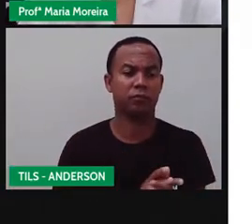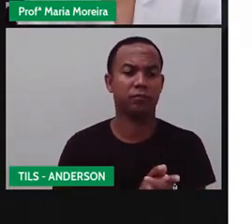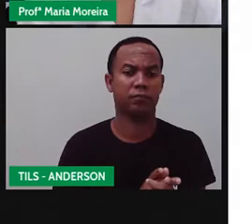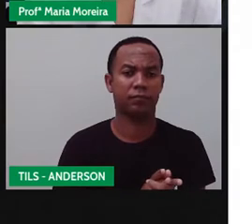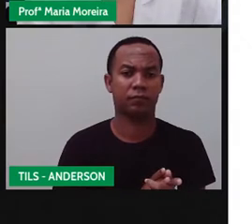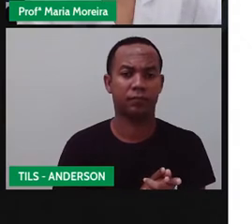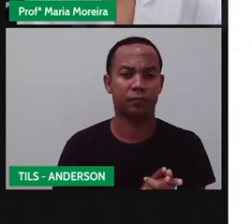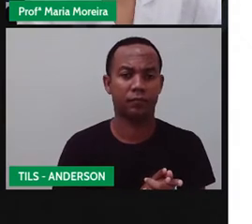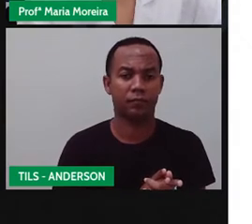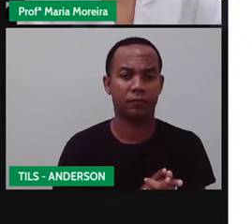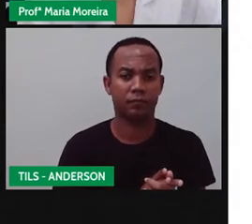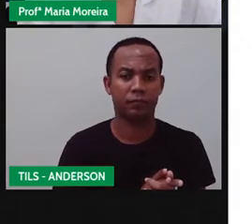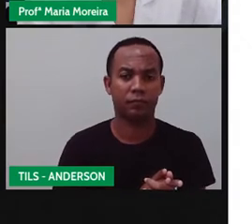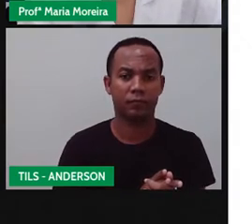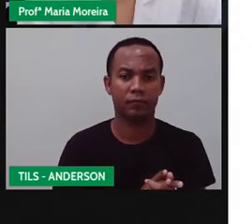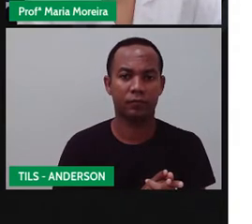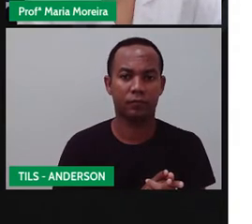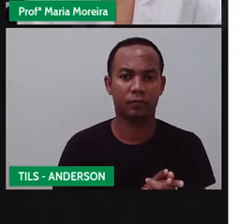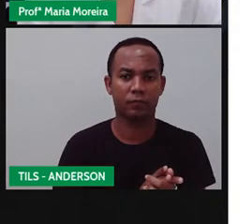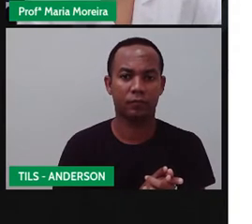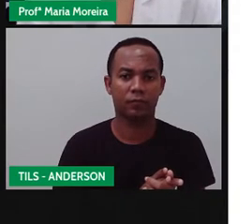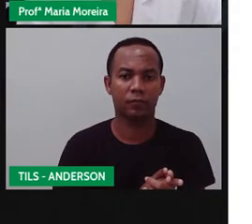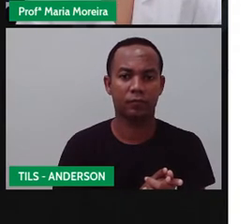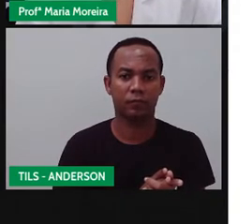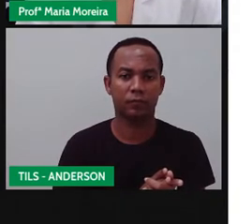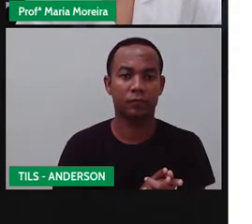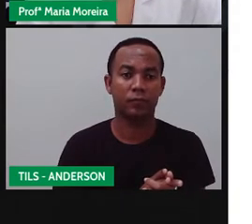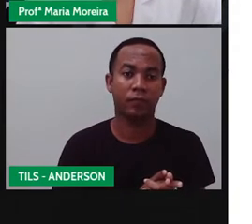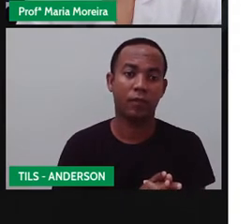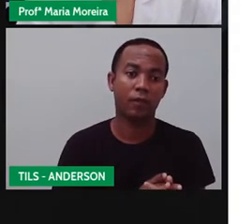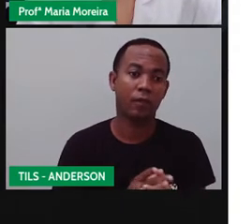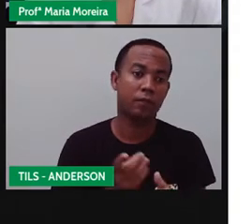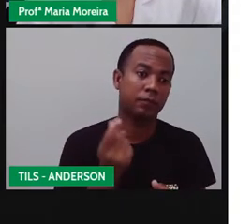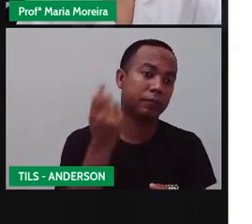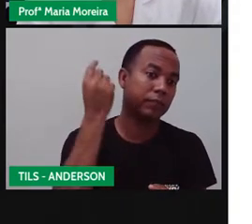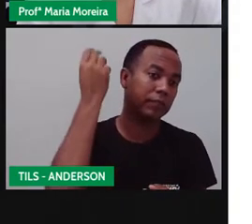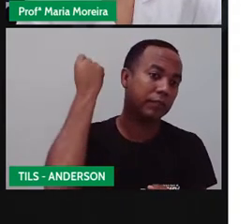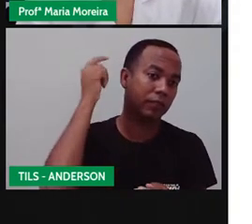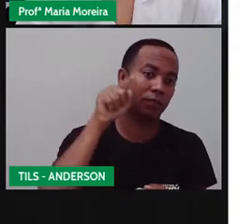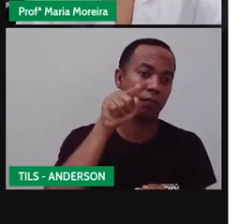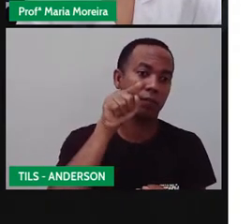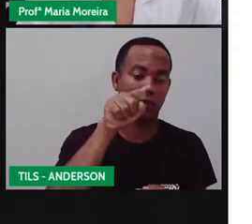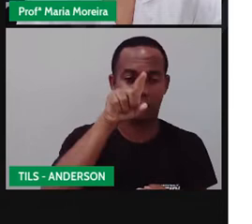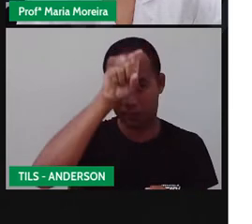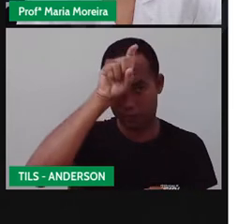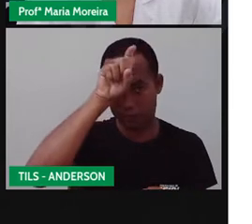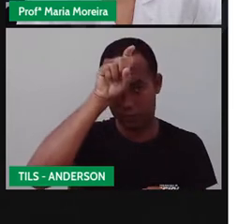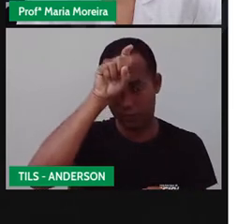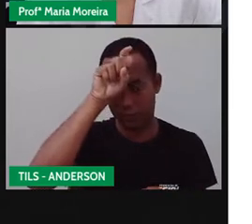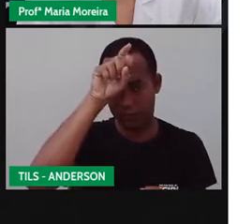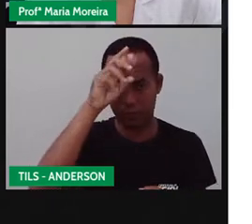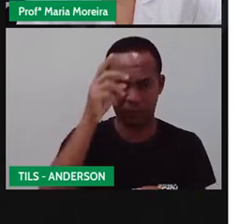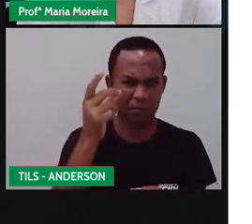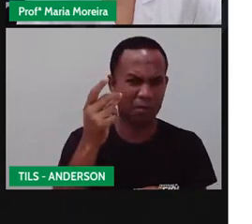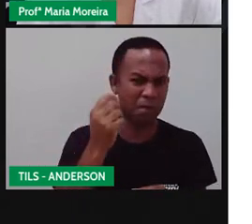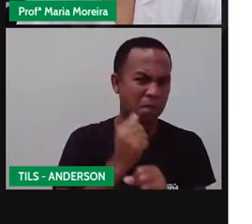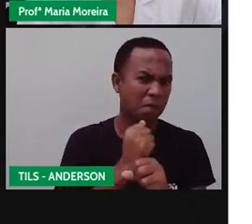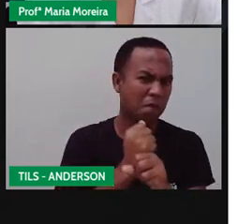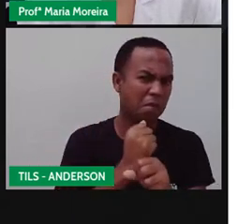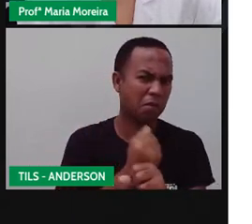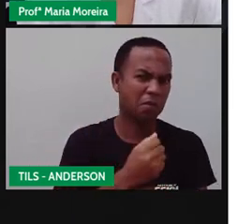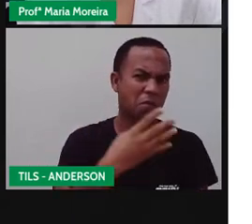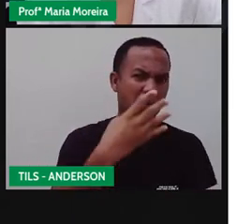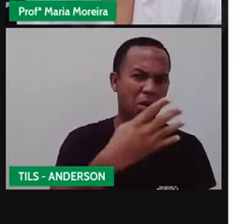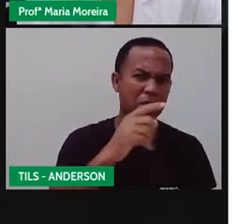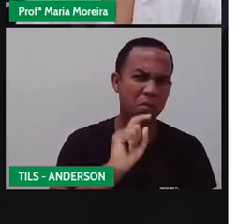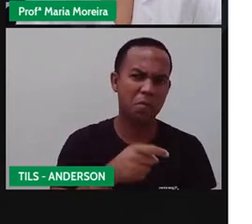Rio Nilo. E com os egípcios. Bom, no Antigo Egito, há mais de 4.500